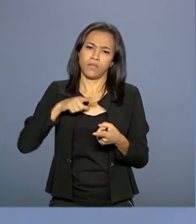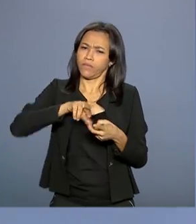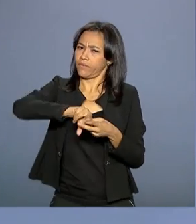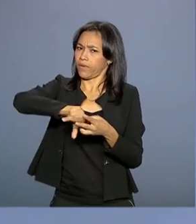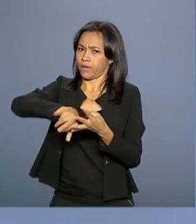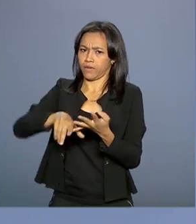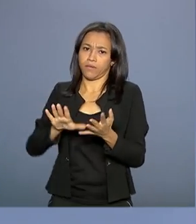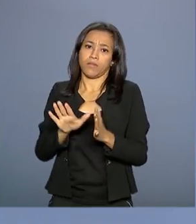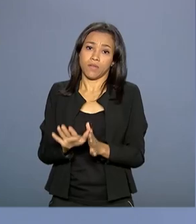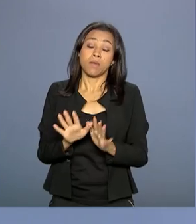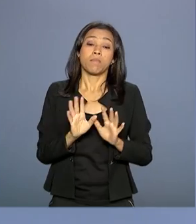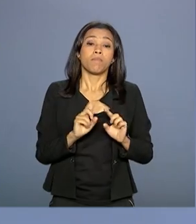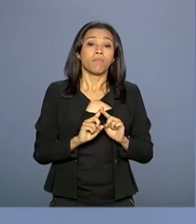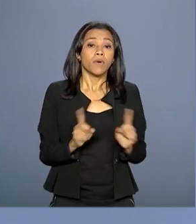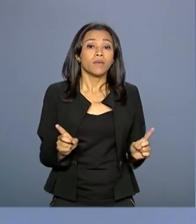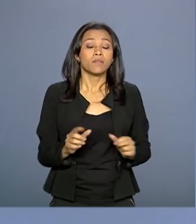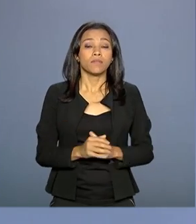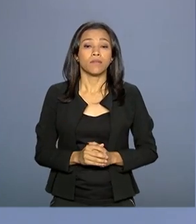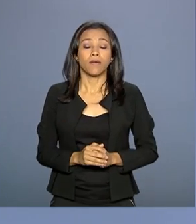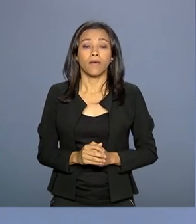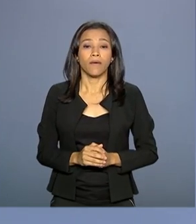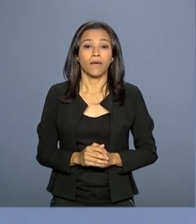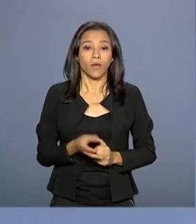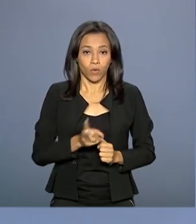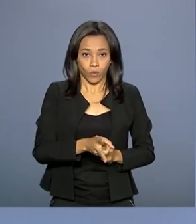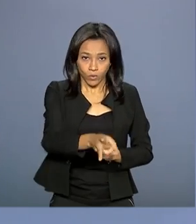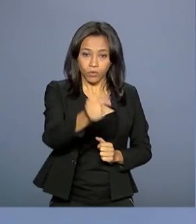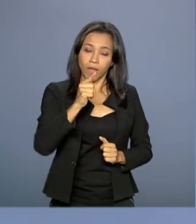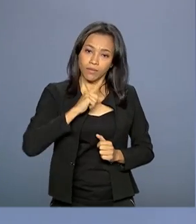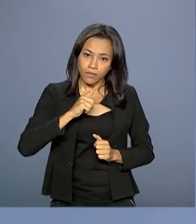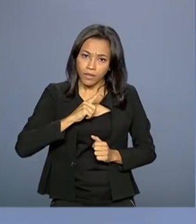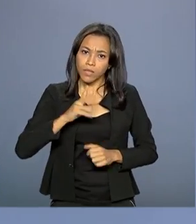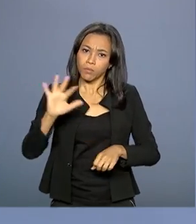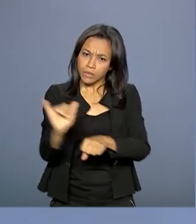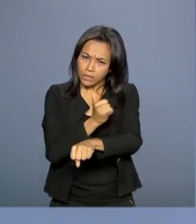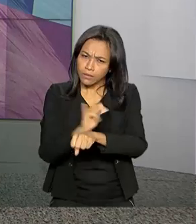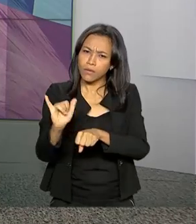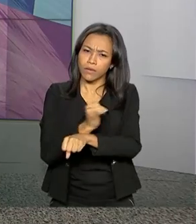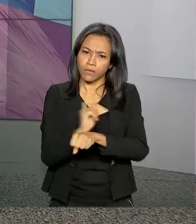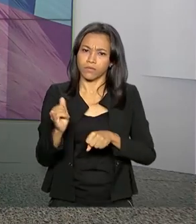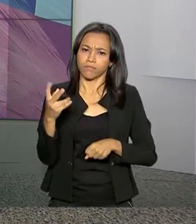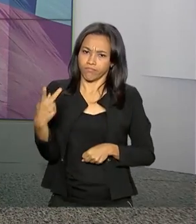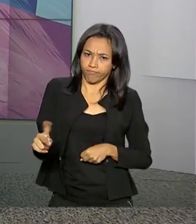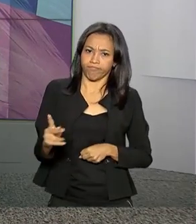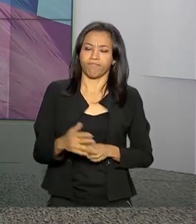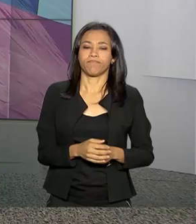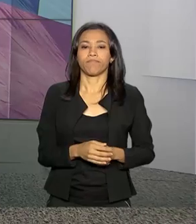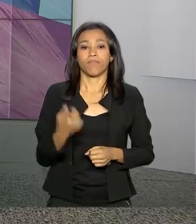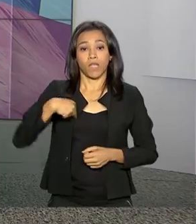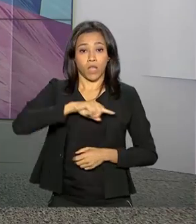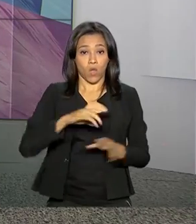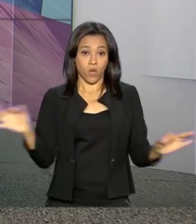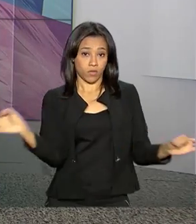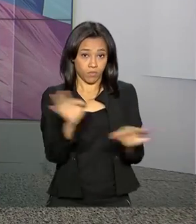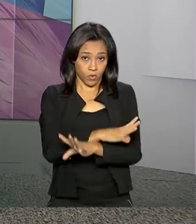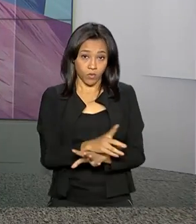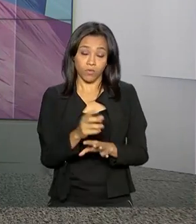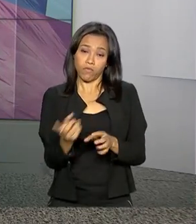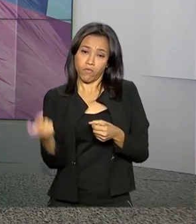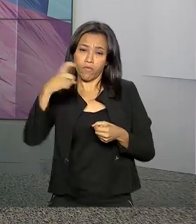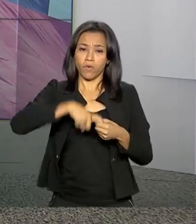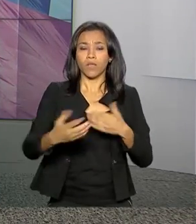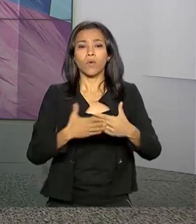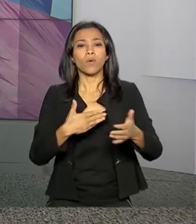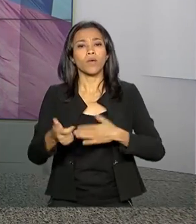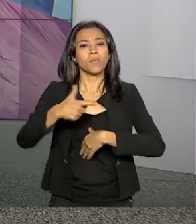etc., mas, sobretudo, continuar tendo um instrumento sul-americano. Nós ficamos por aqui, podemos voltar a qualquer